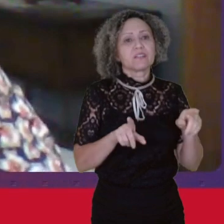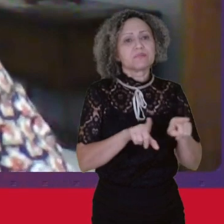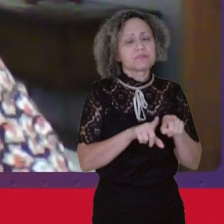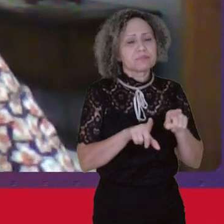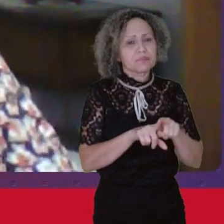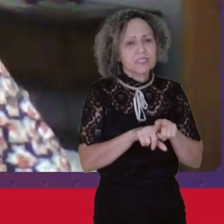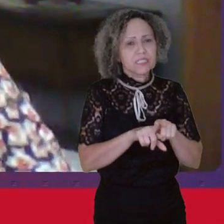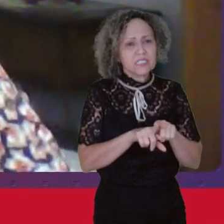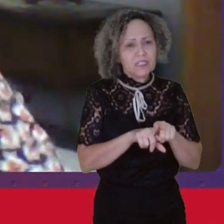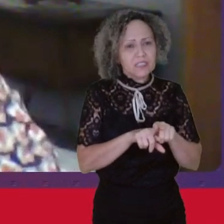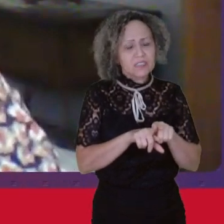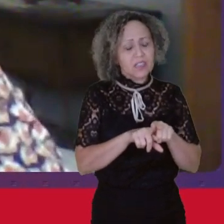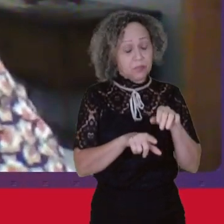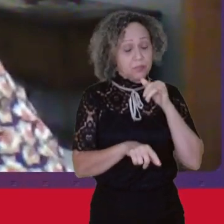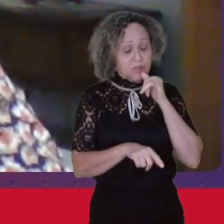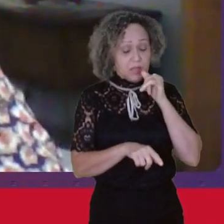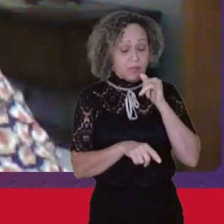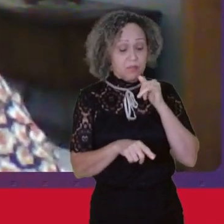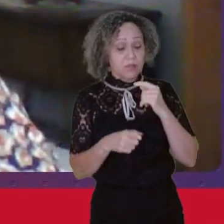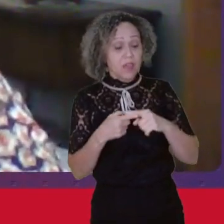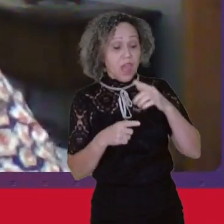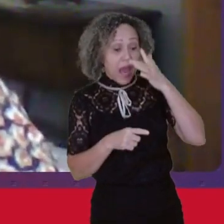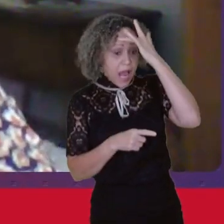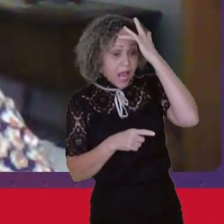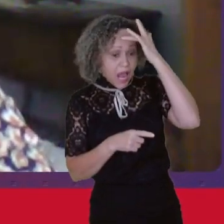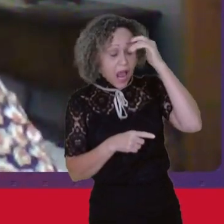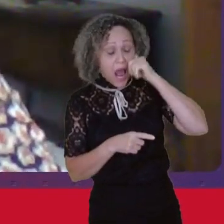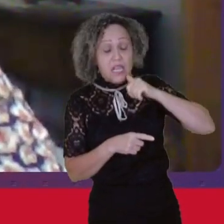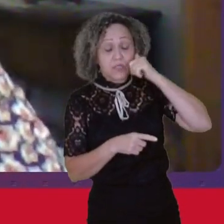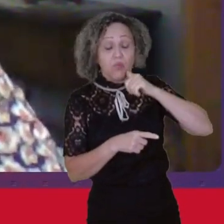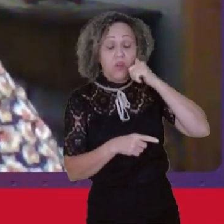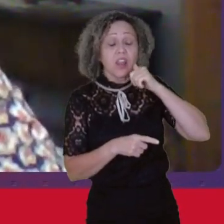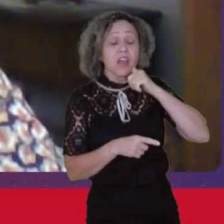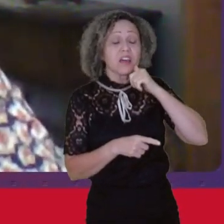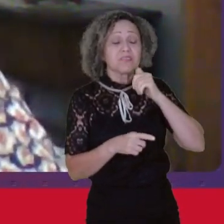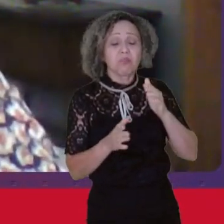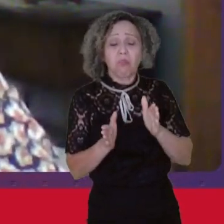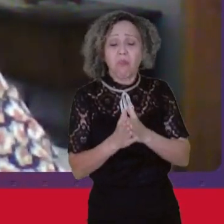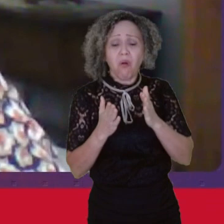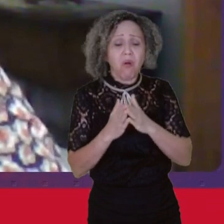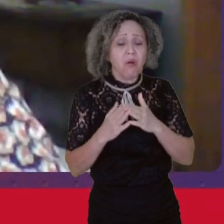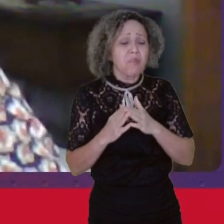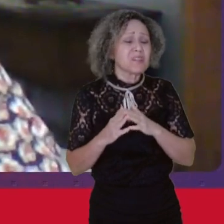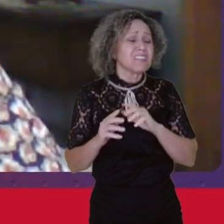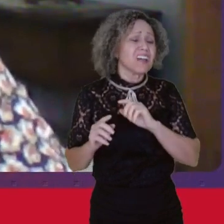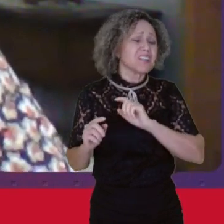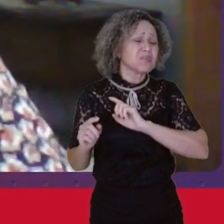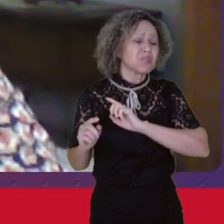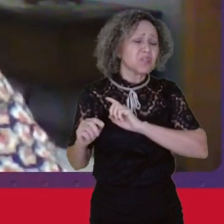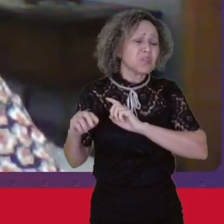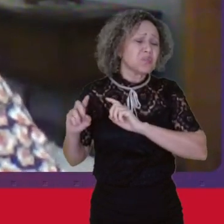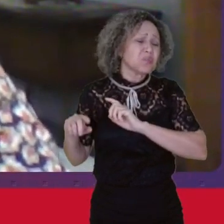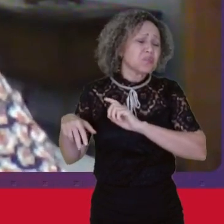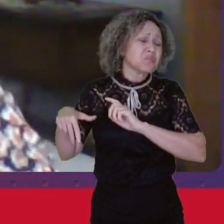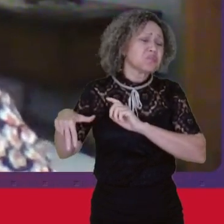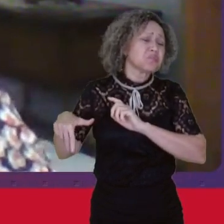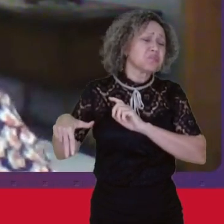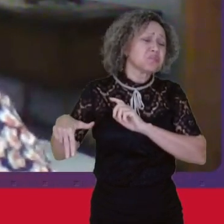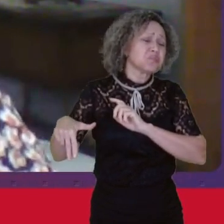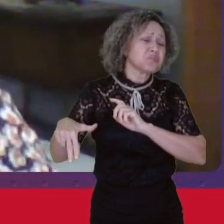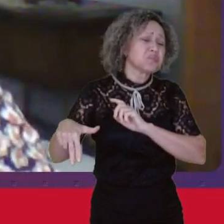água Esse tempo Que deixou de ser gasto Com acesso à água Pode ser